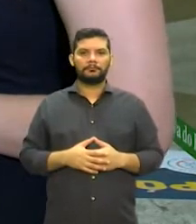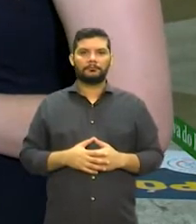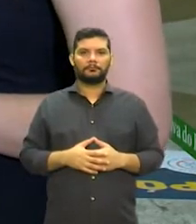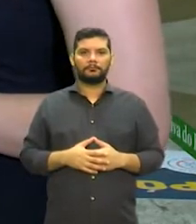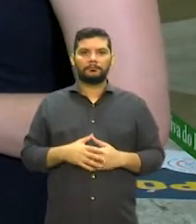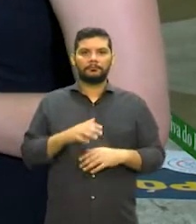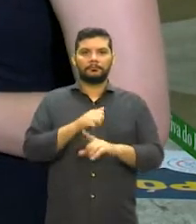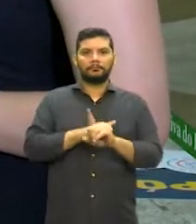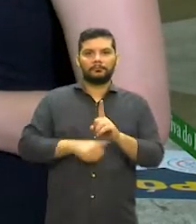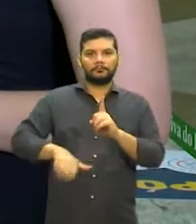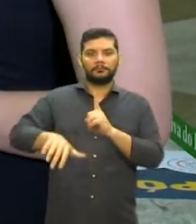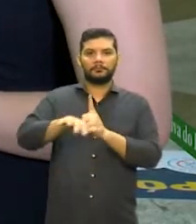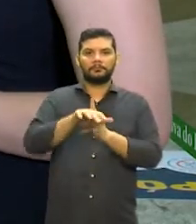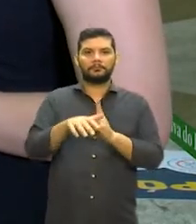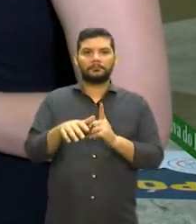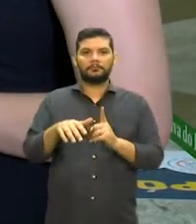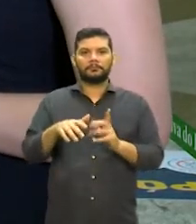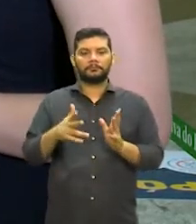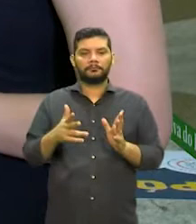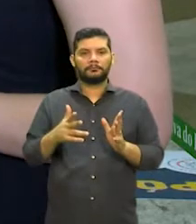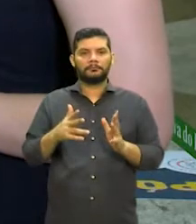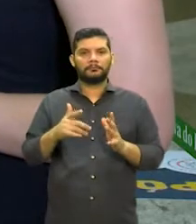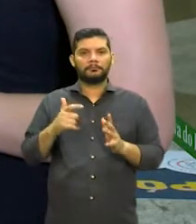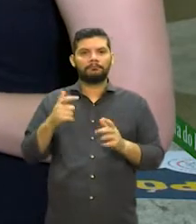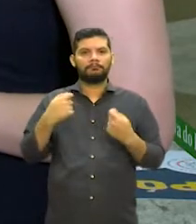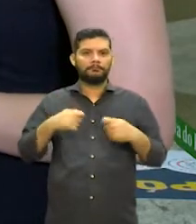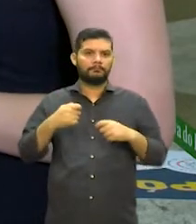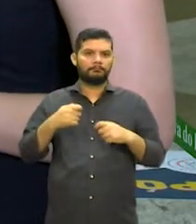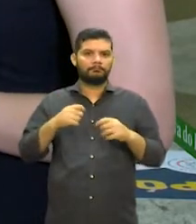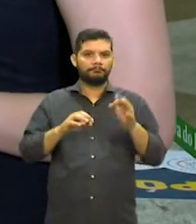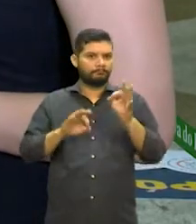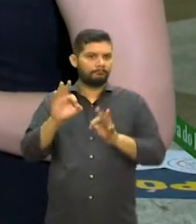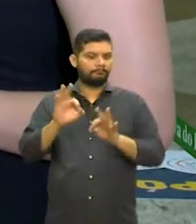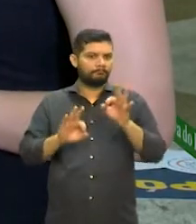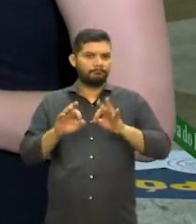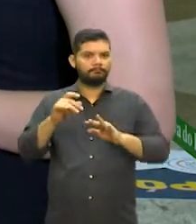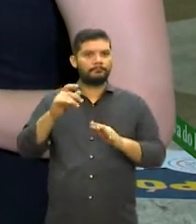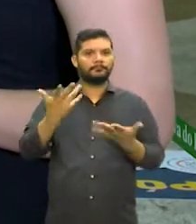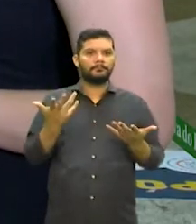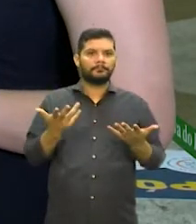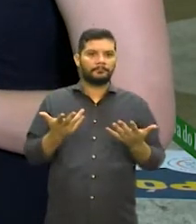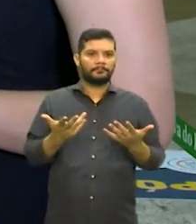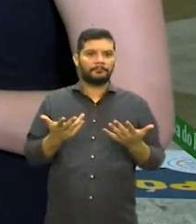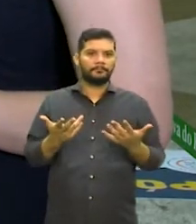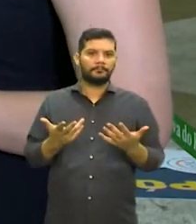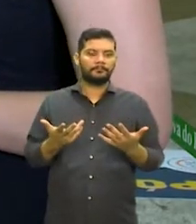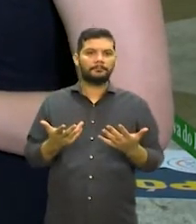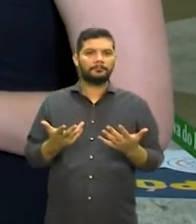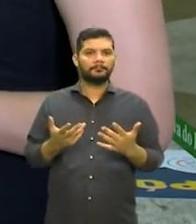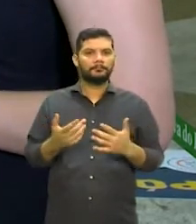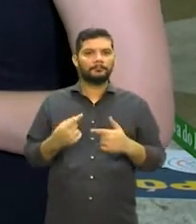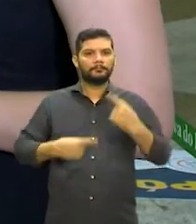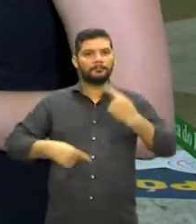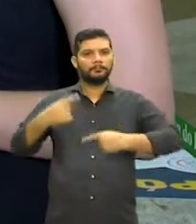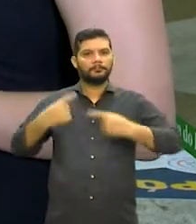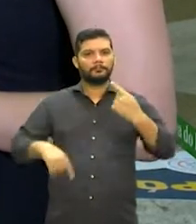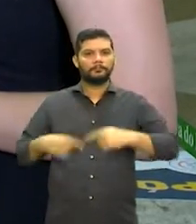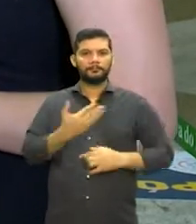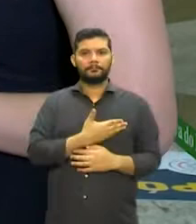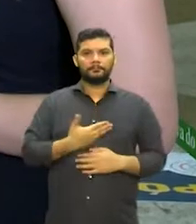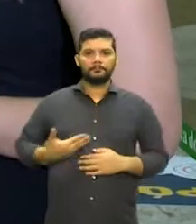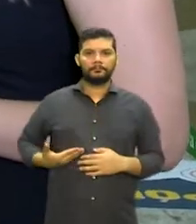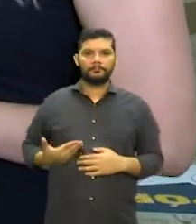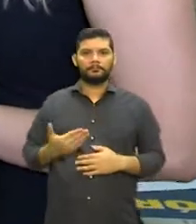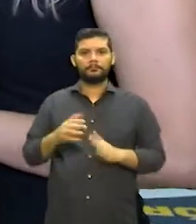consciente e se mobilizar por estas políticas públicas, né? De editais,